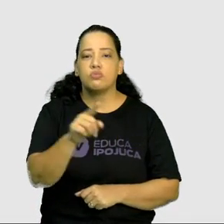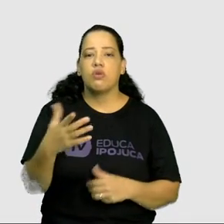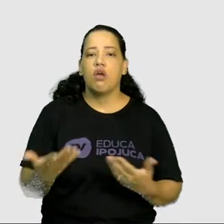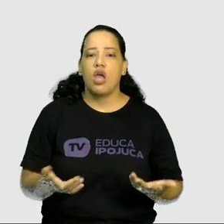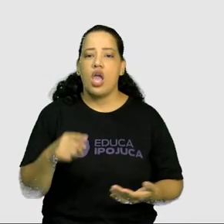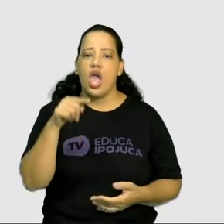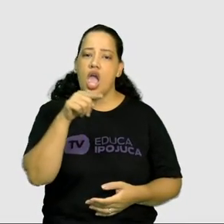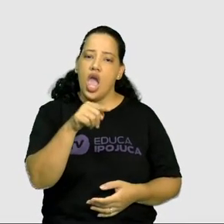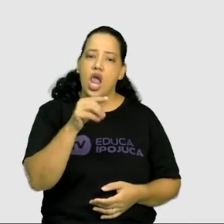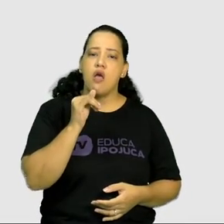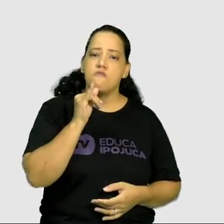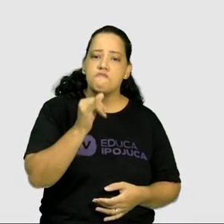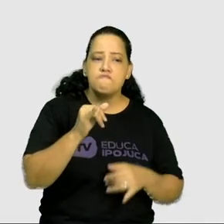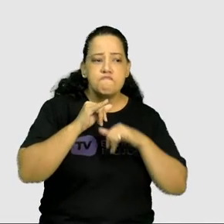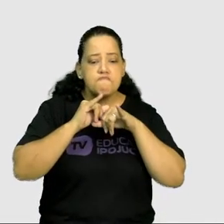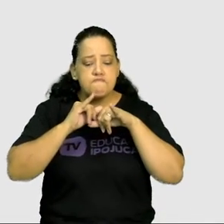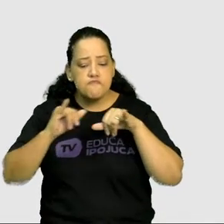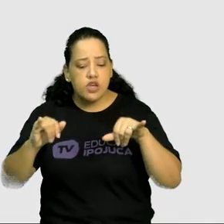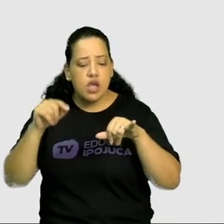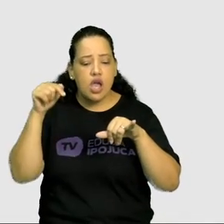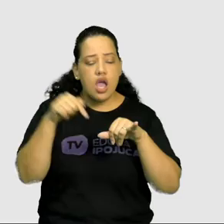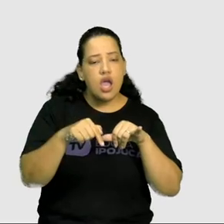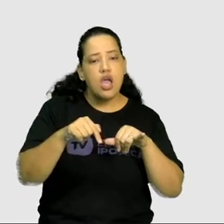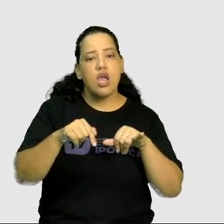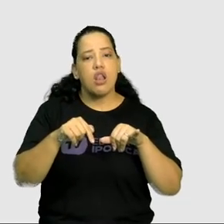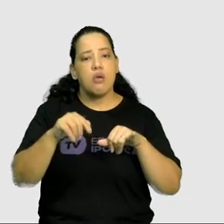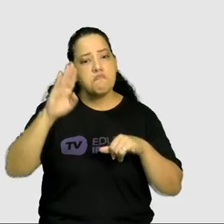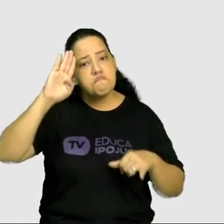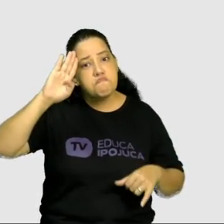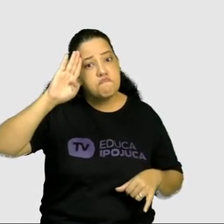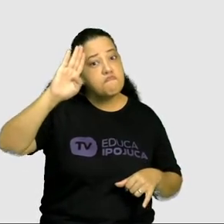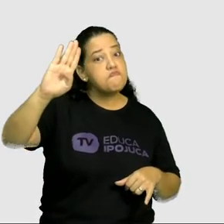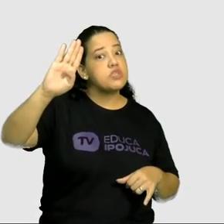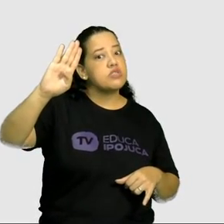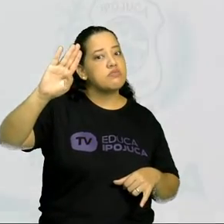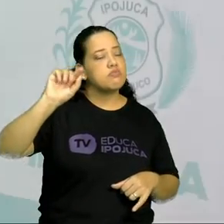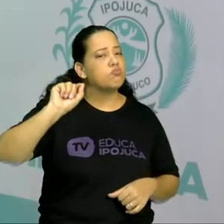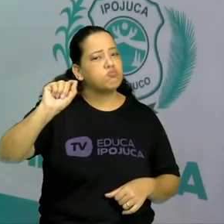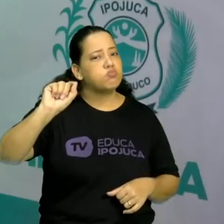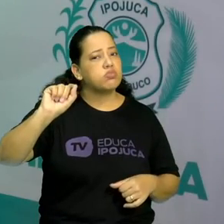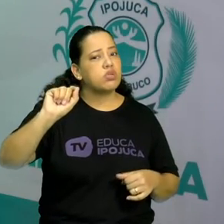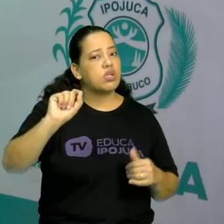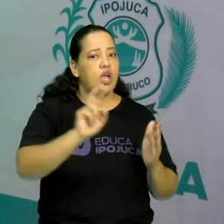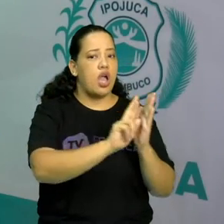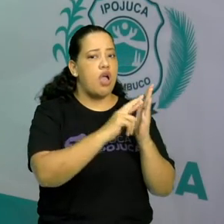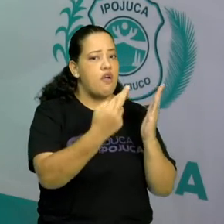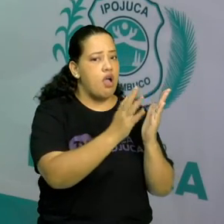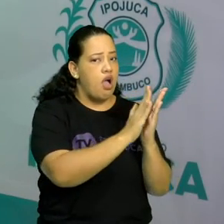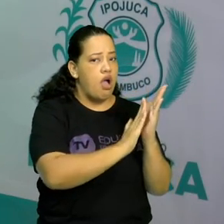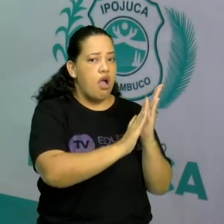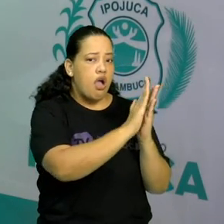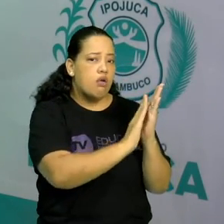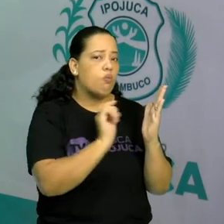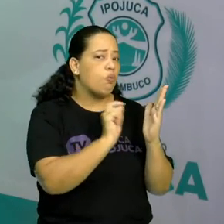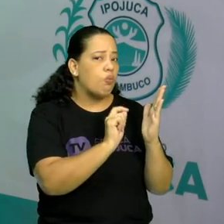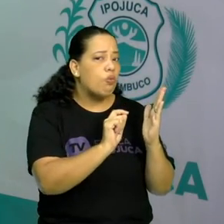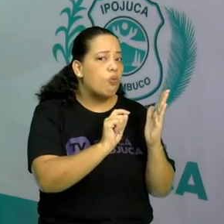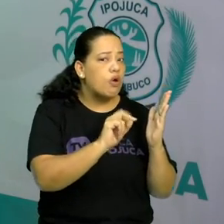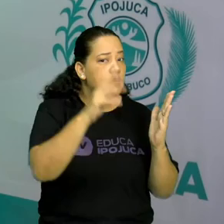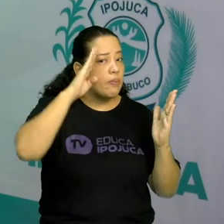informação central? O que é que essa capa traz de informação central, principal para você?